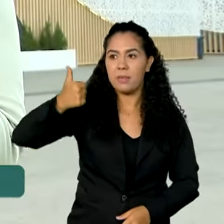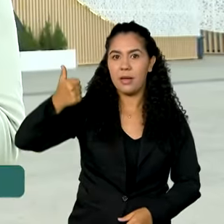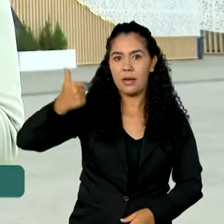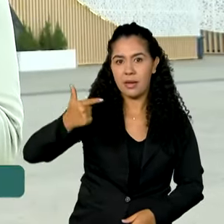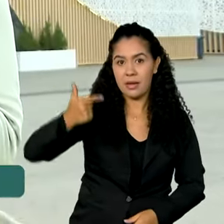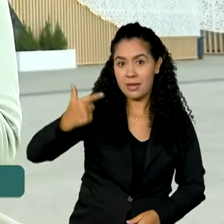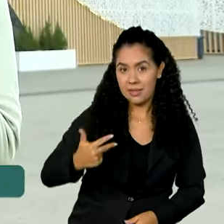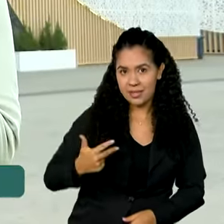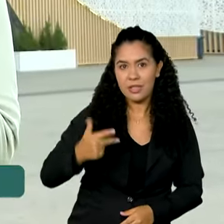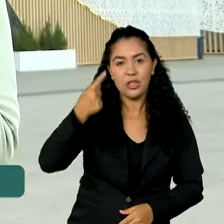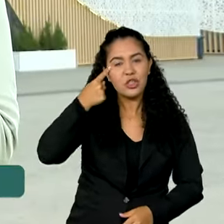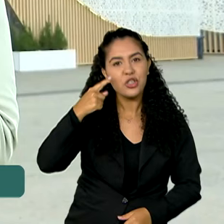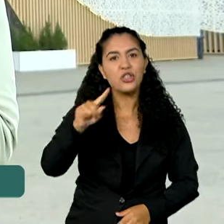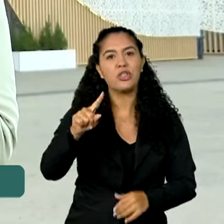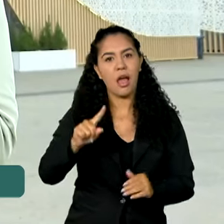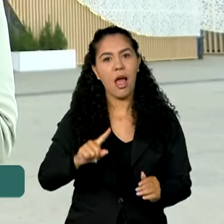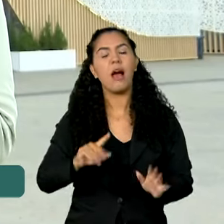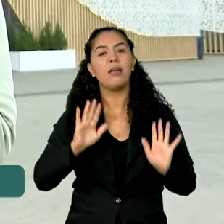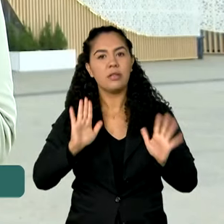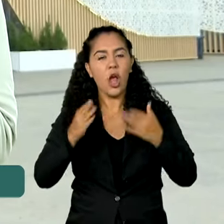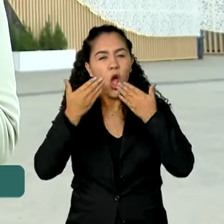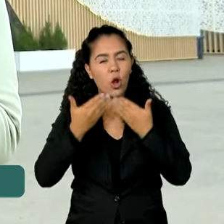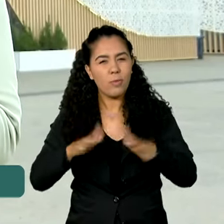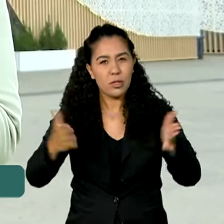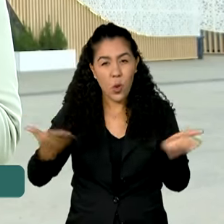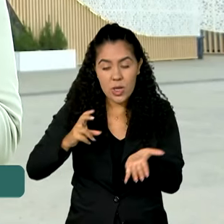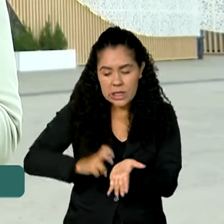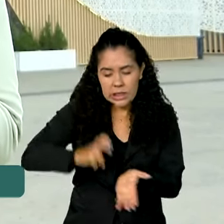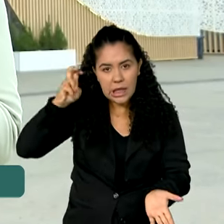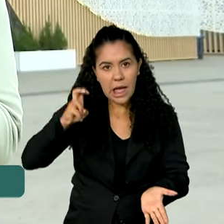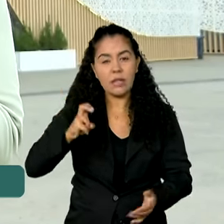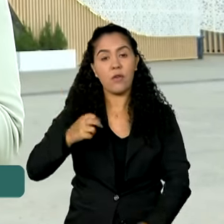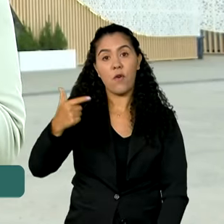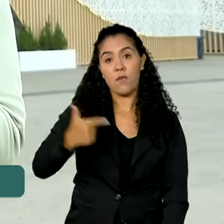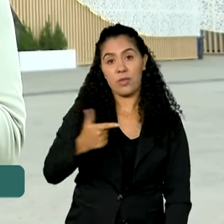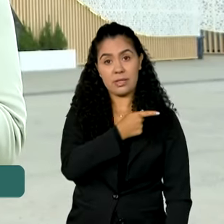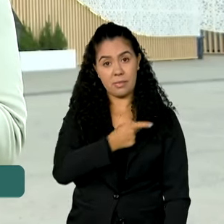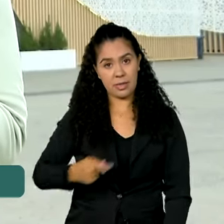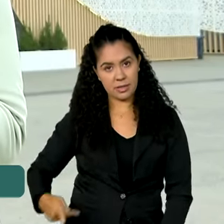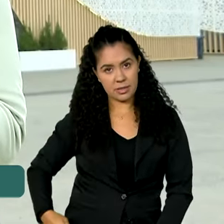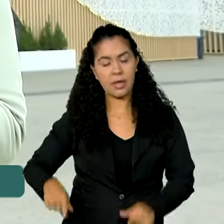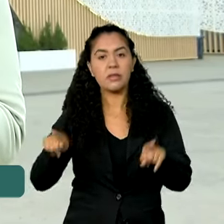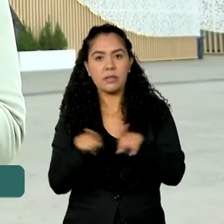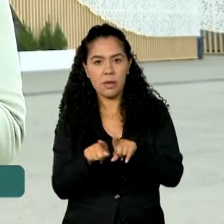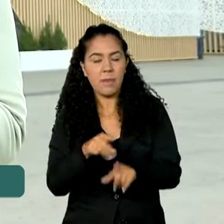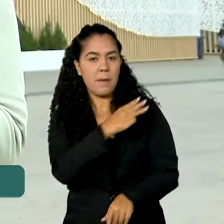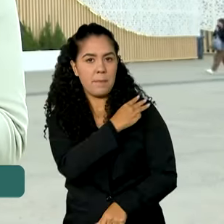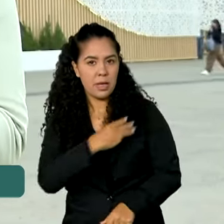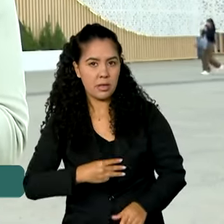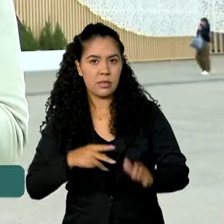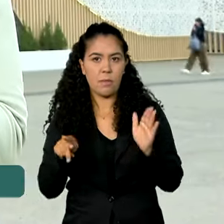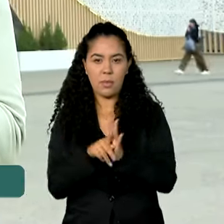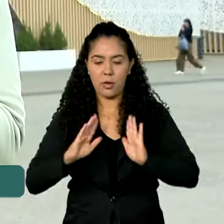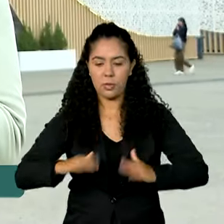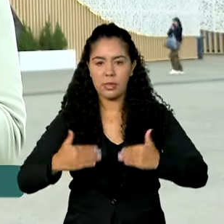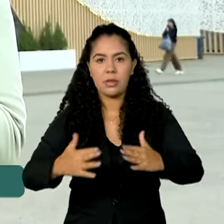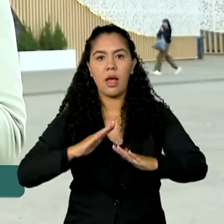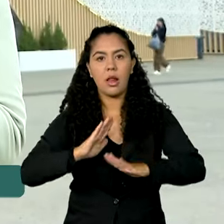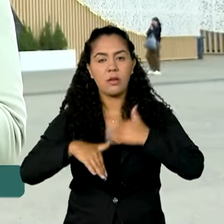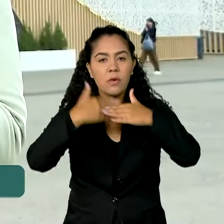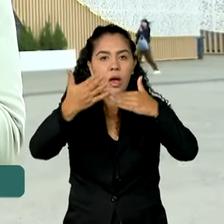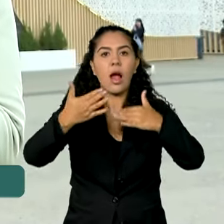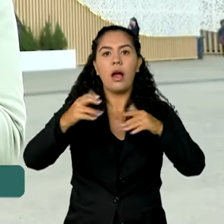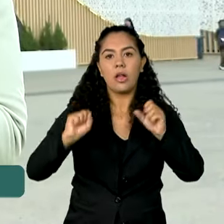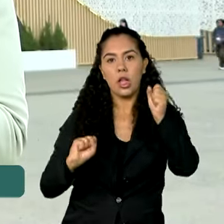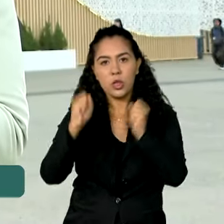agenda da delegação brasileira começou bem cedo. o vice-presidente e ministro do Desenvolvimento, Indústria, Comércio e